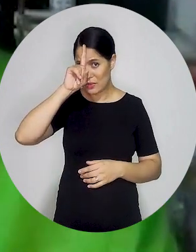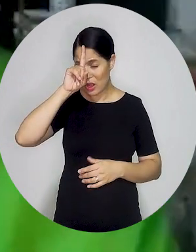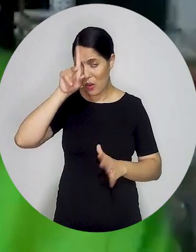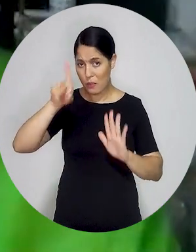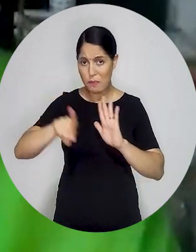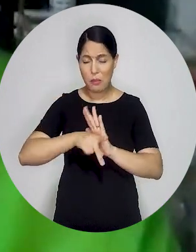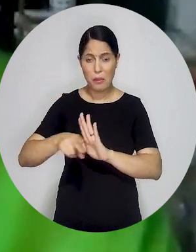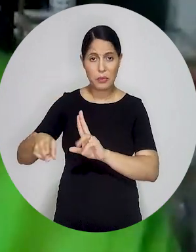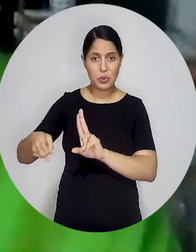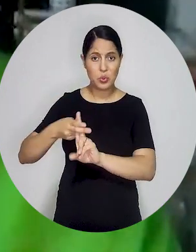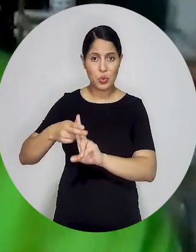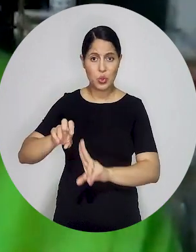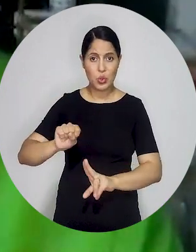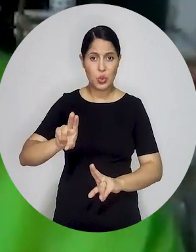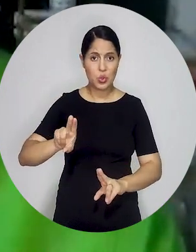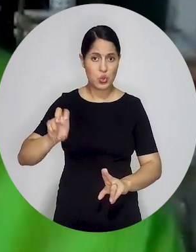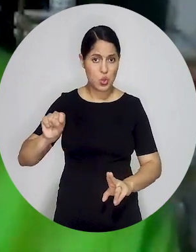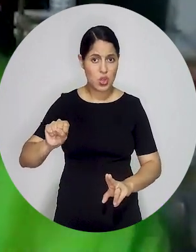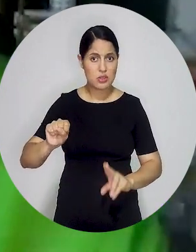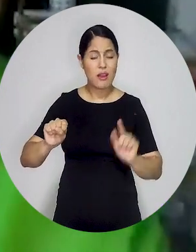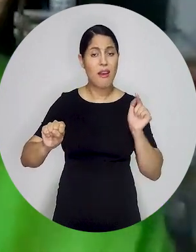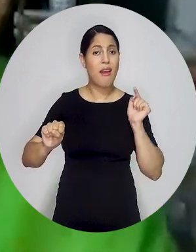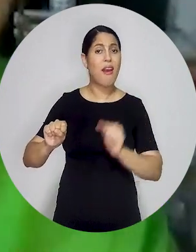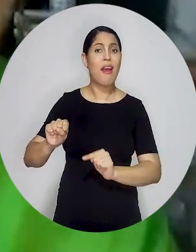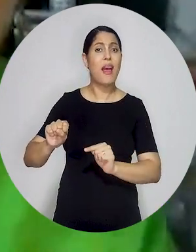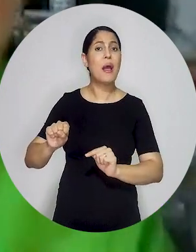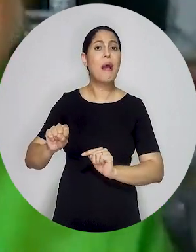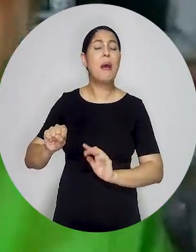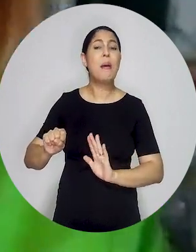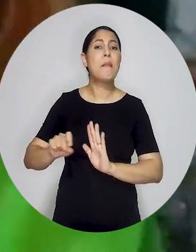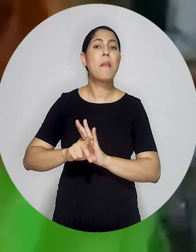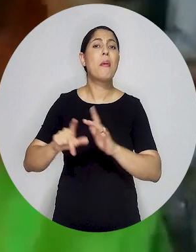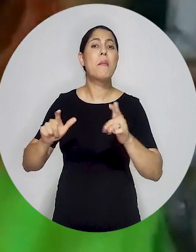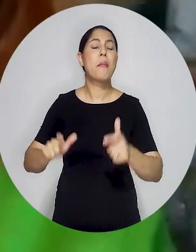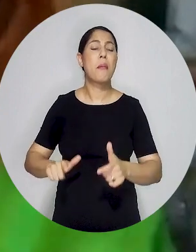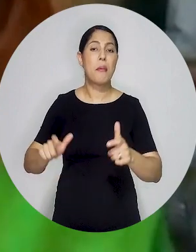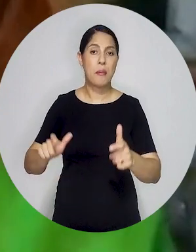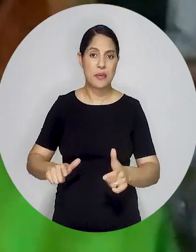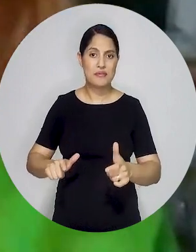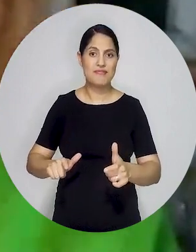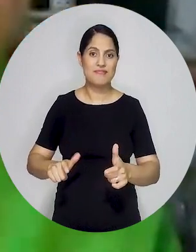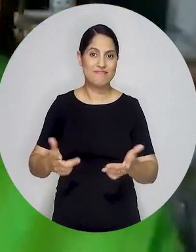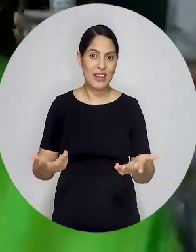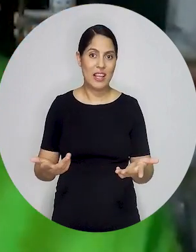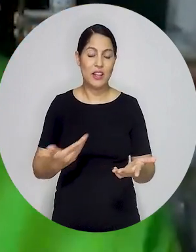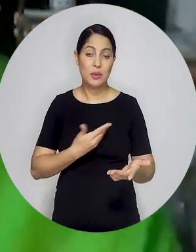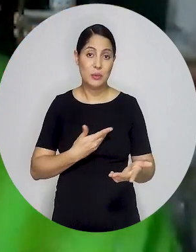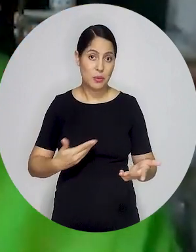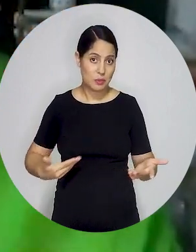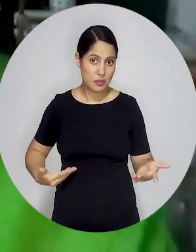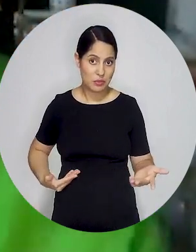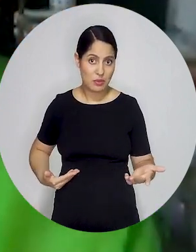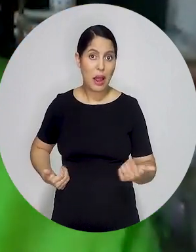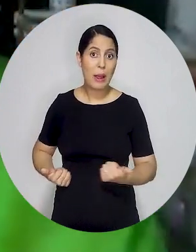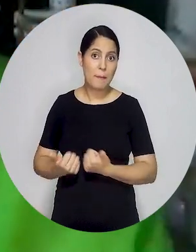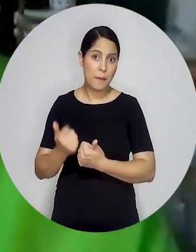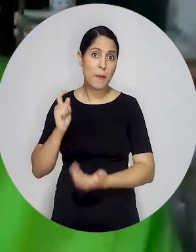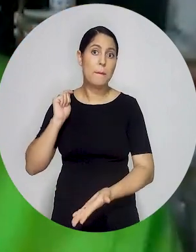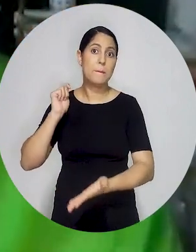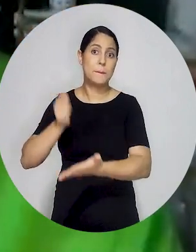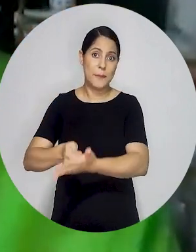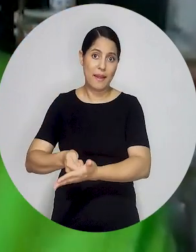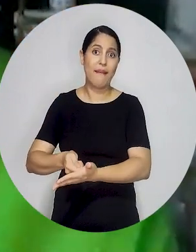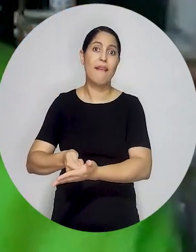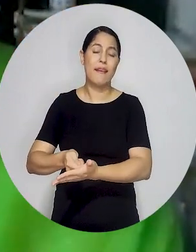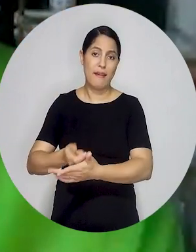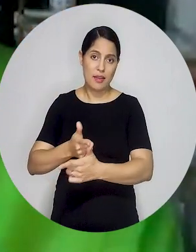os hospitais que atendem SUS, eles prestam serviço para o Estado, para a União. Então, consequentemente, isso tem que ser